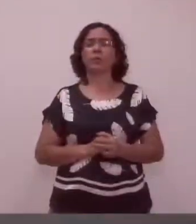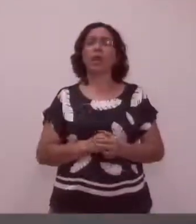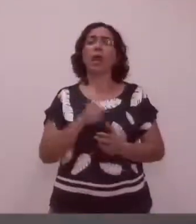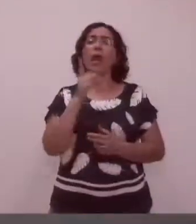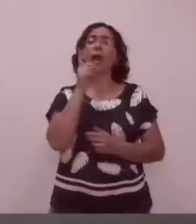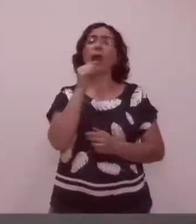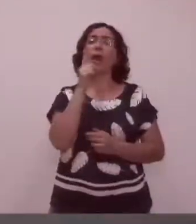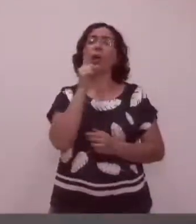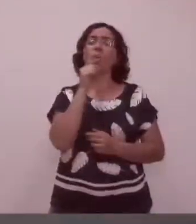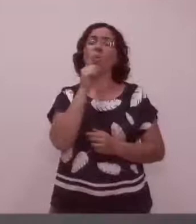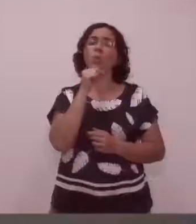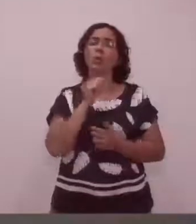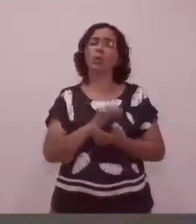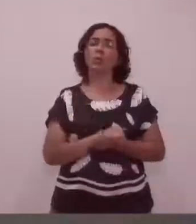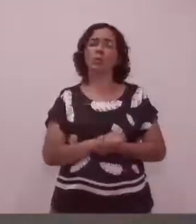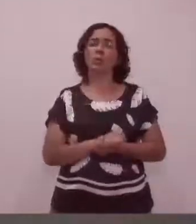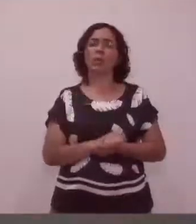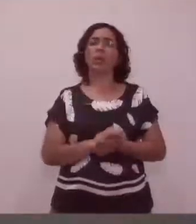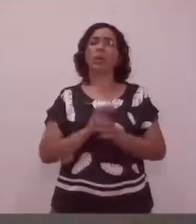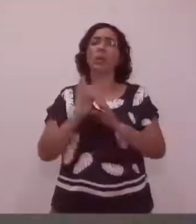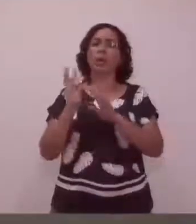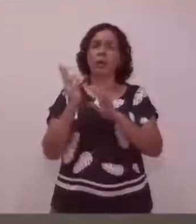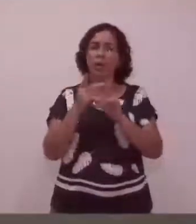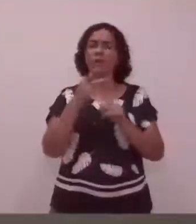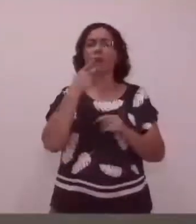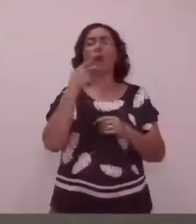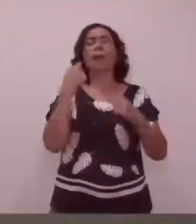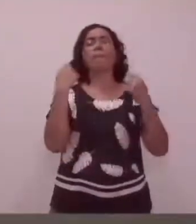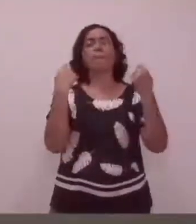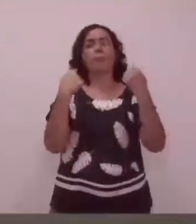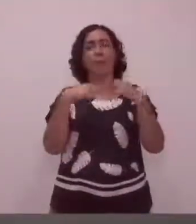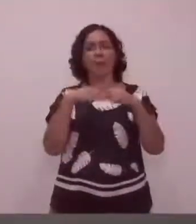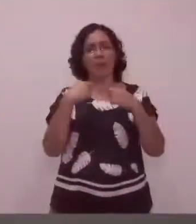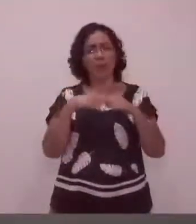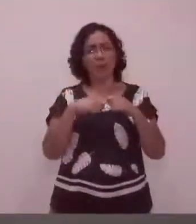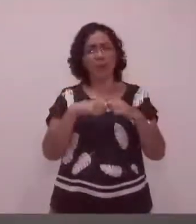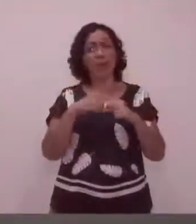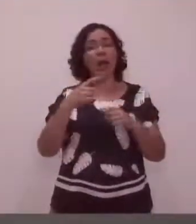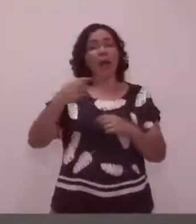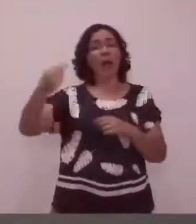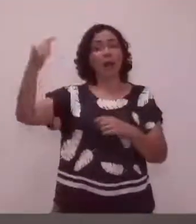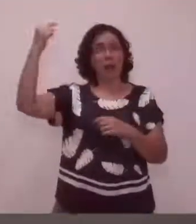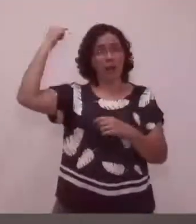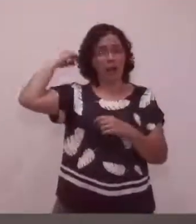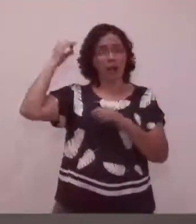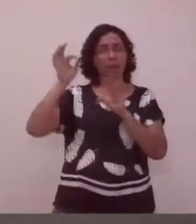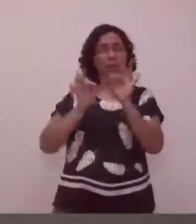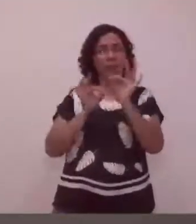Água. Todo mundo definiu que tem que ser isso lá no plano diretor.